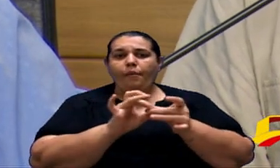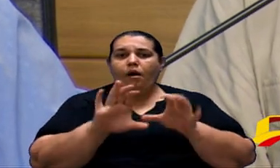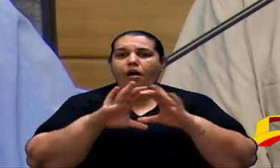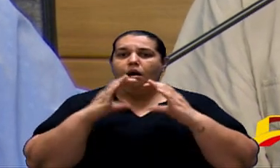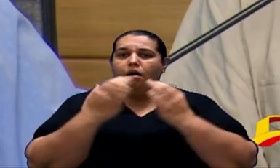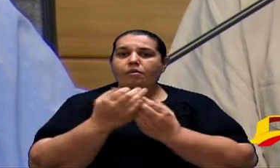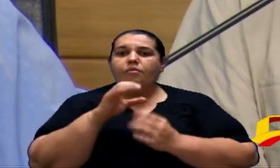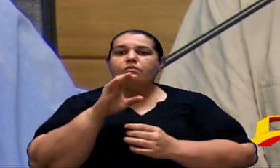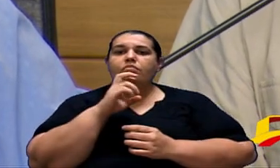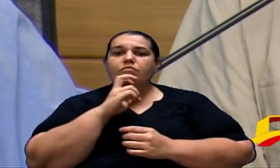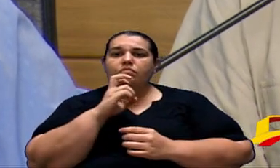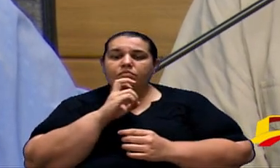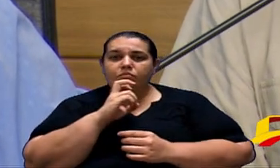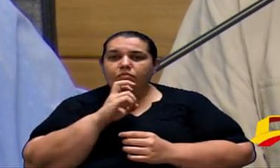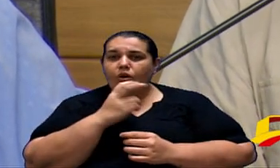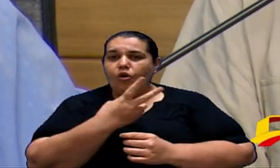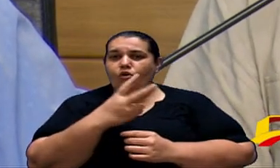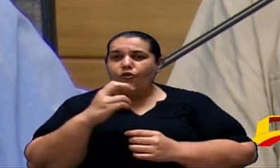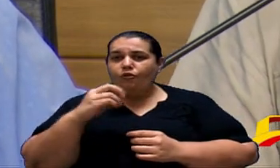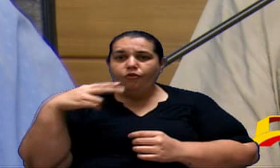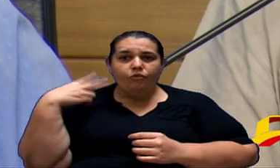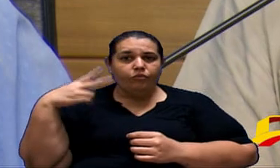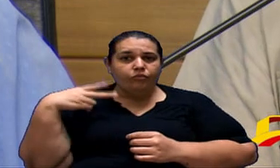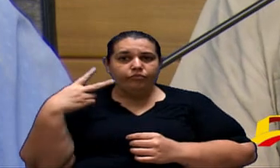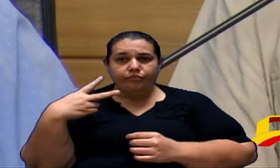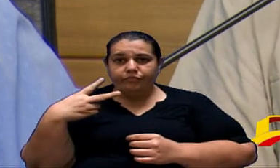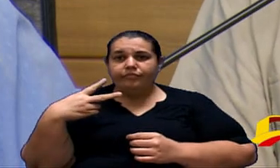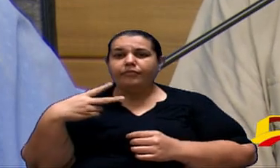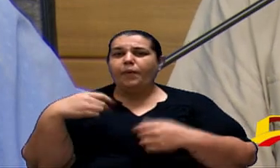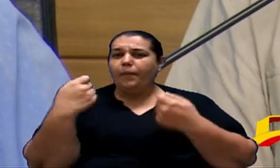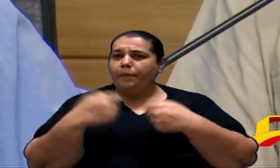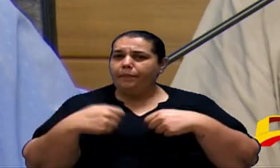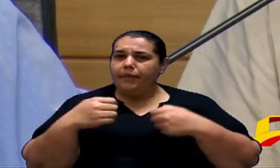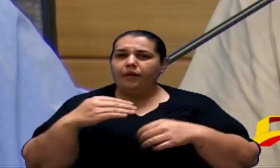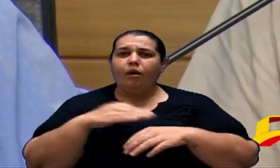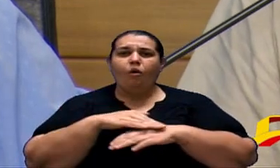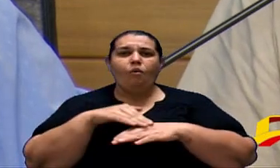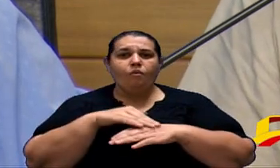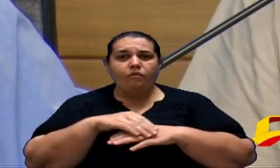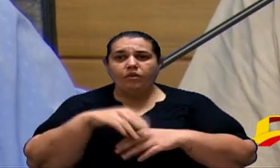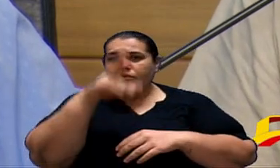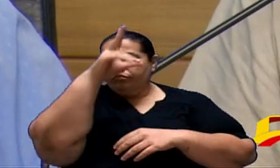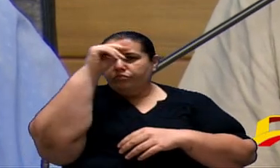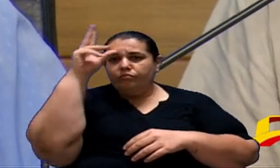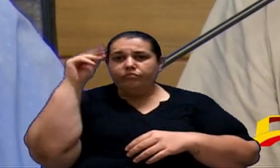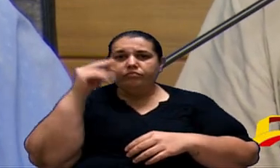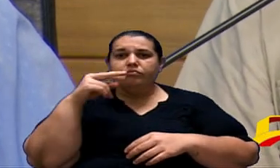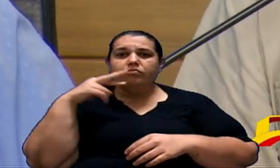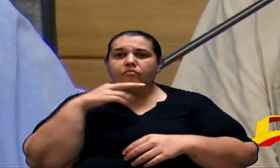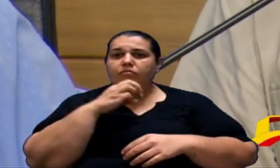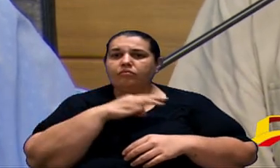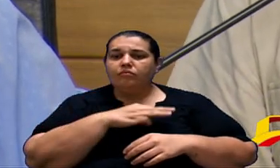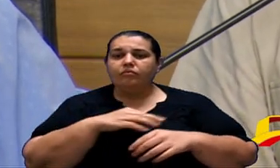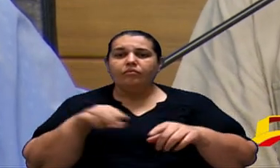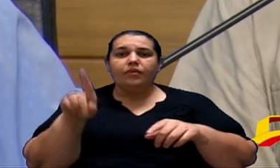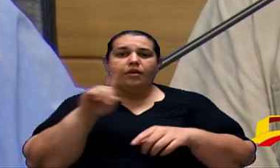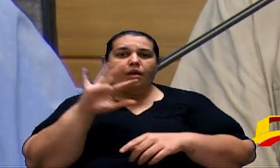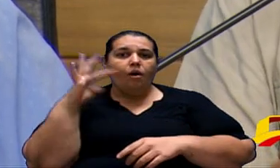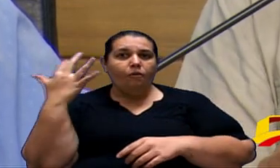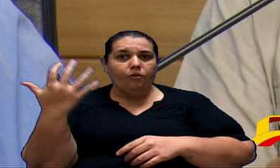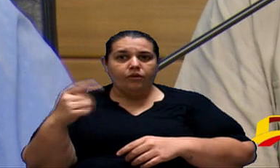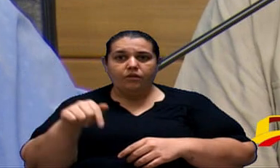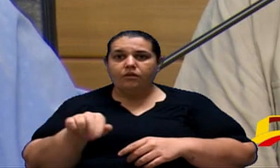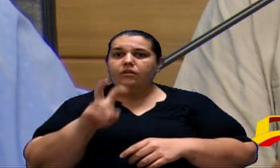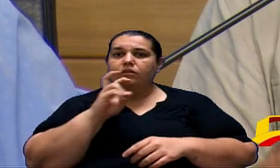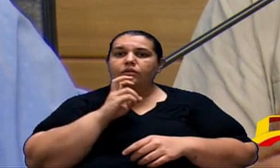Sorocaba todos os 20 vereadores precisavam conversar com o prefeito para que isso não aconteça acho que